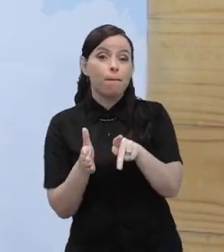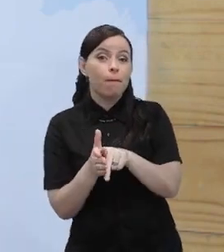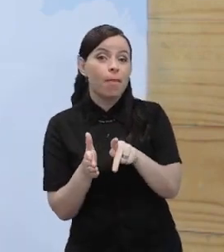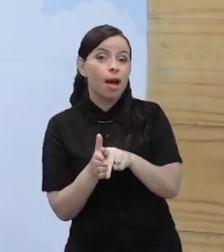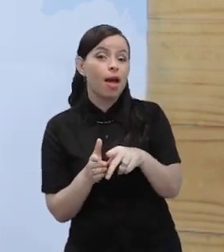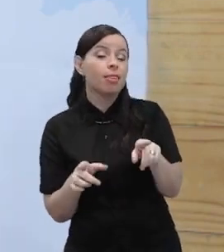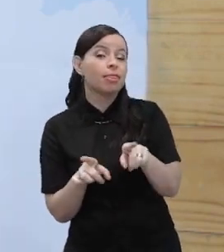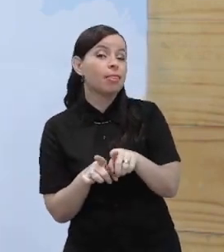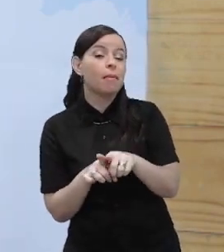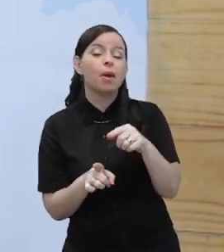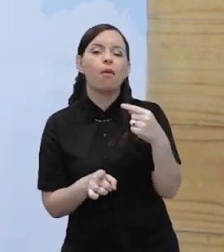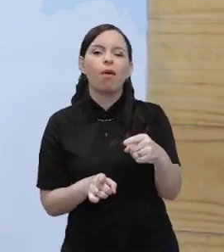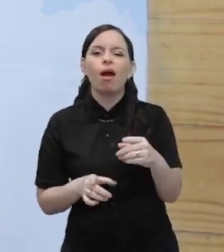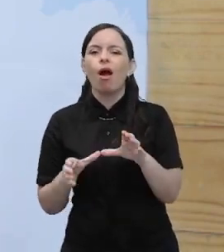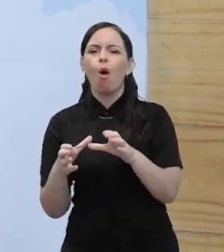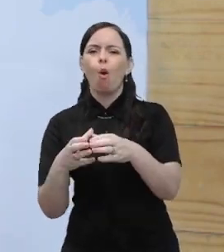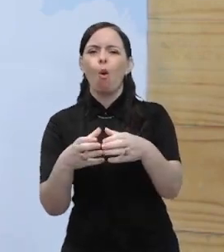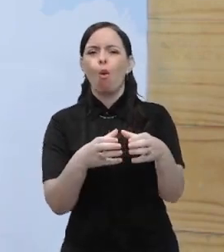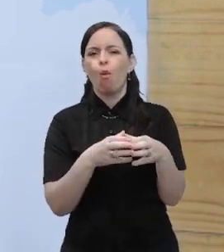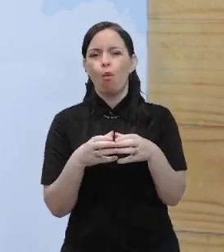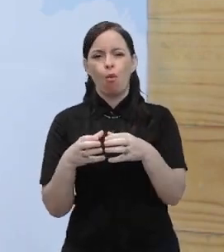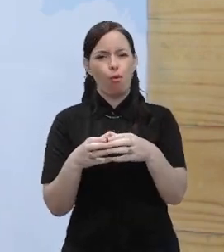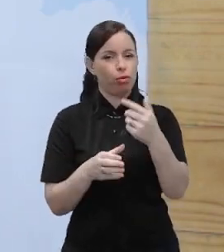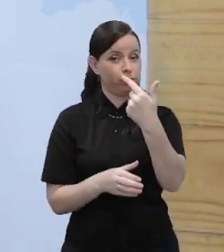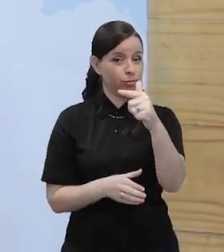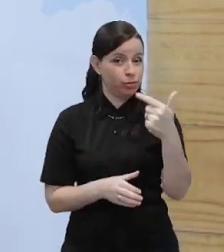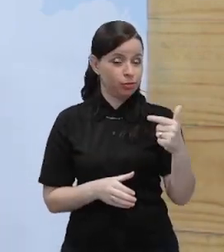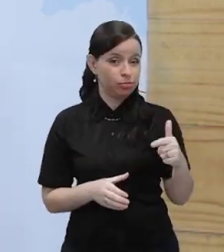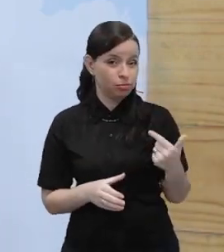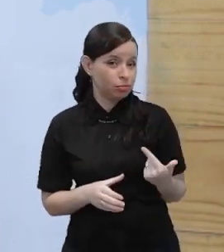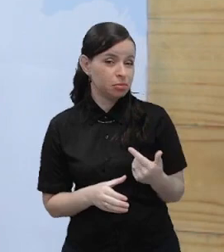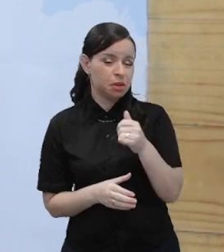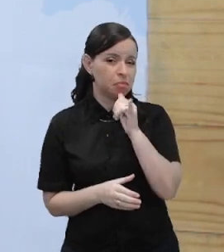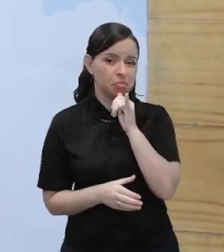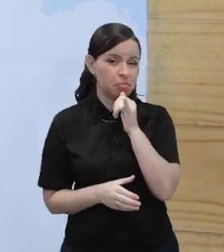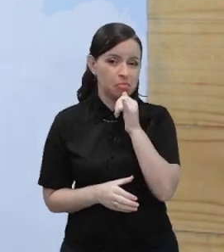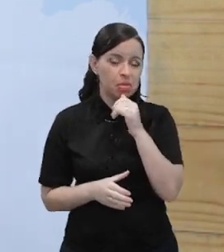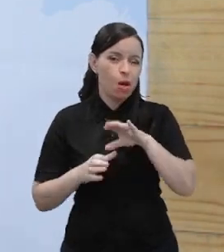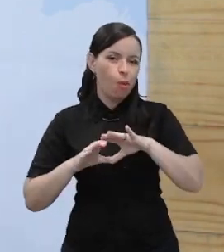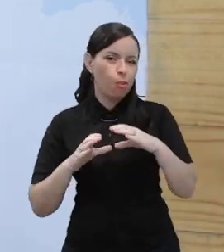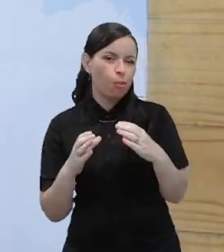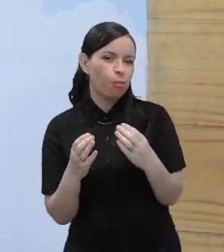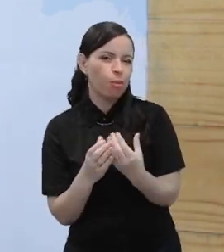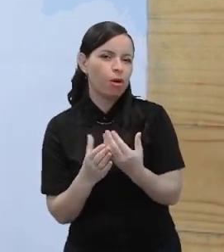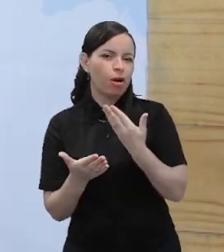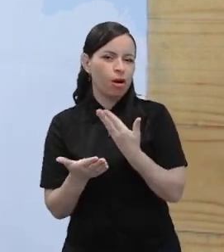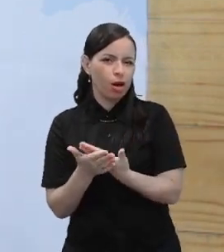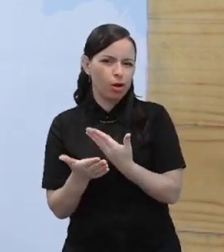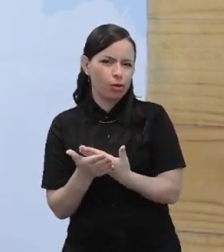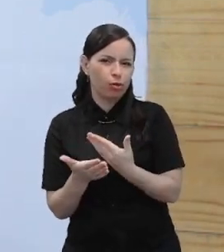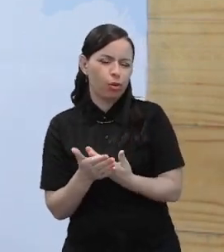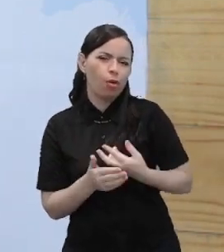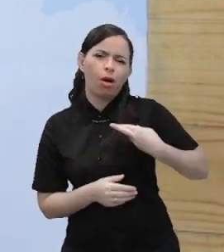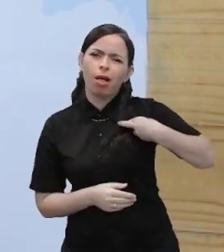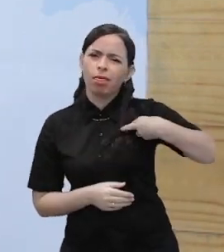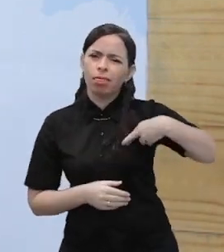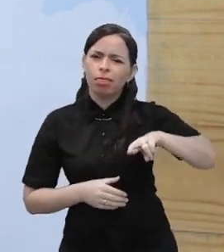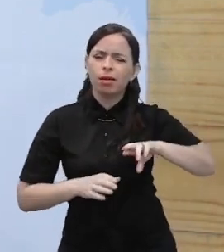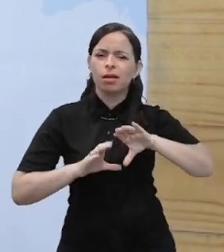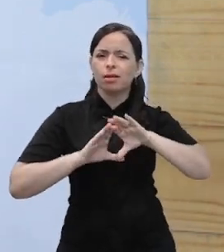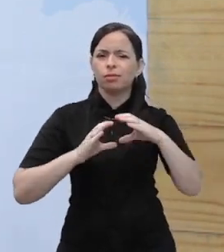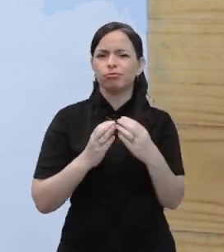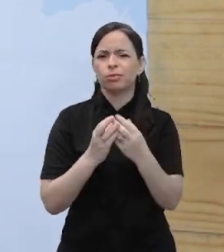Se você é um estudante, você pertence a uma comunidade escolar. Se você congrega em algum lugar religiosamente falando,